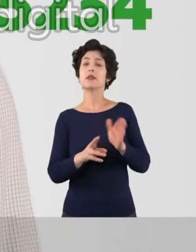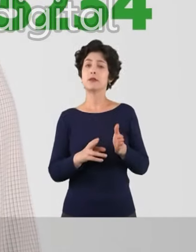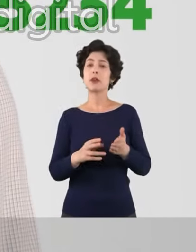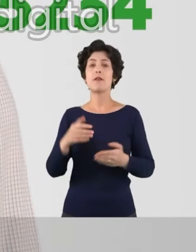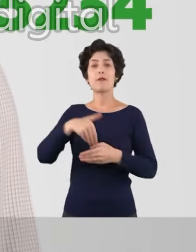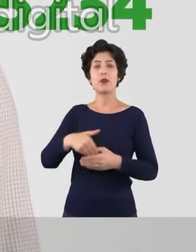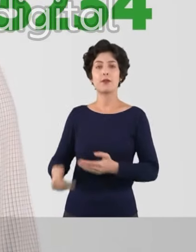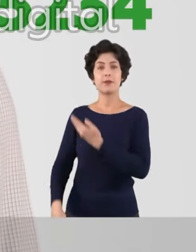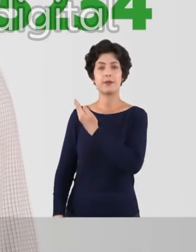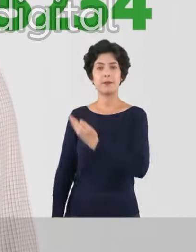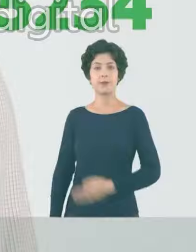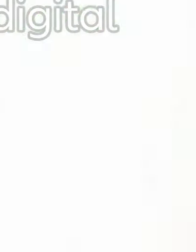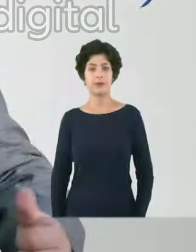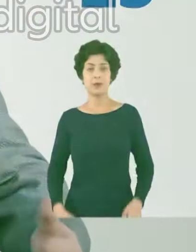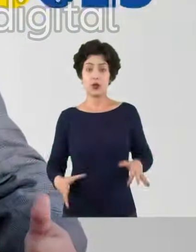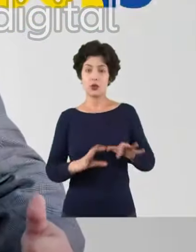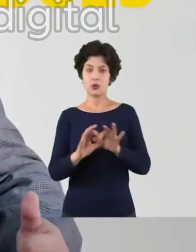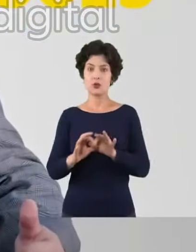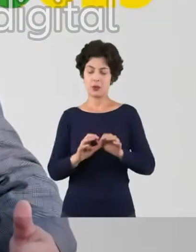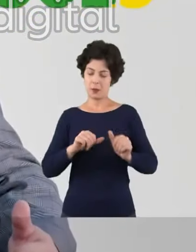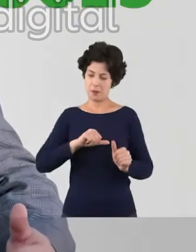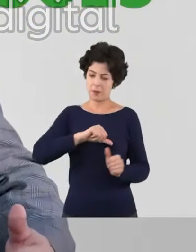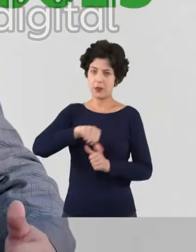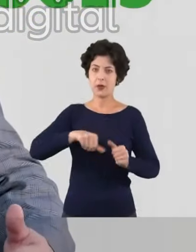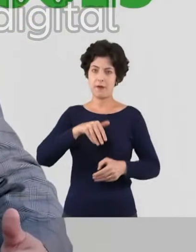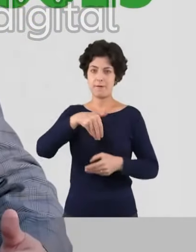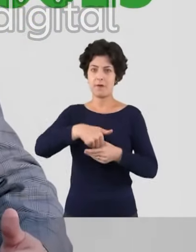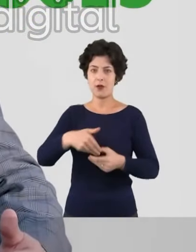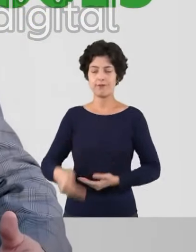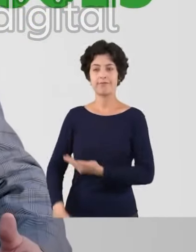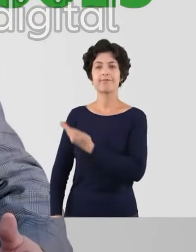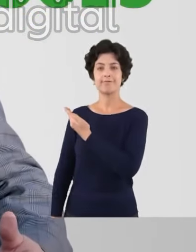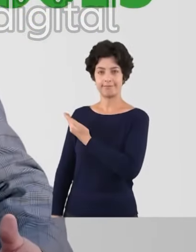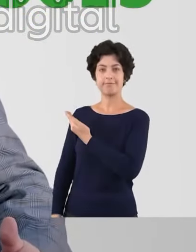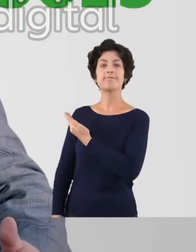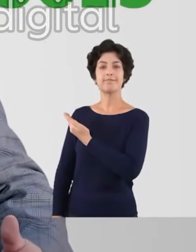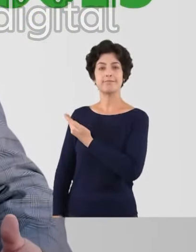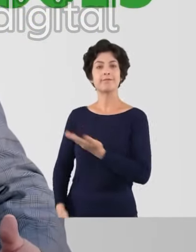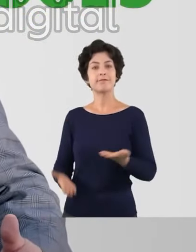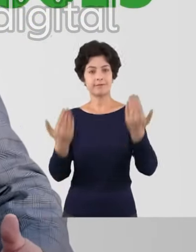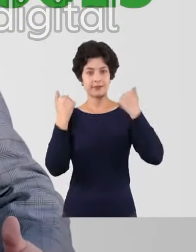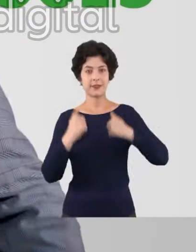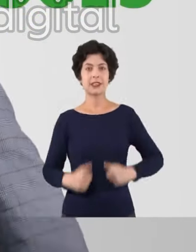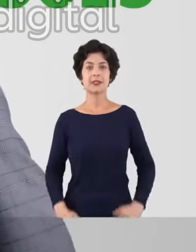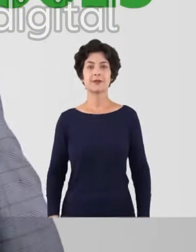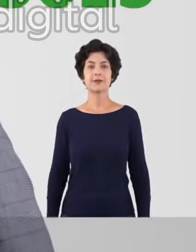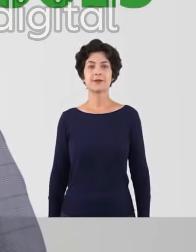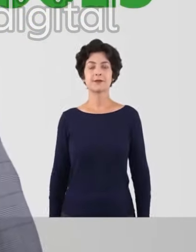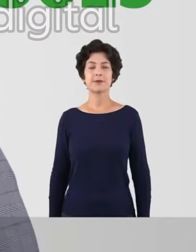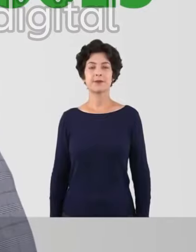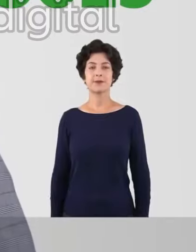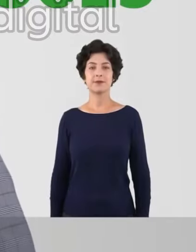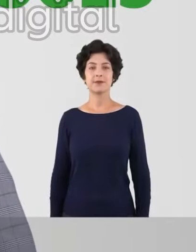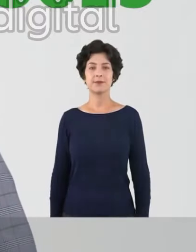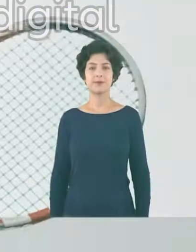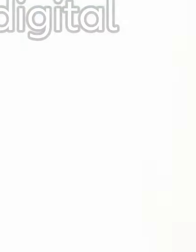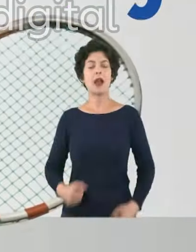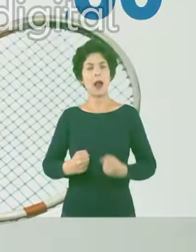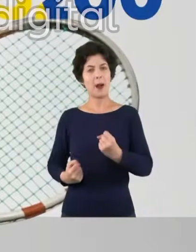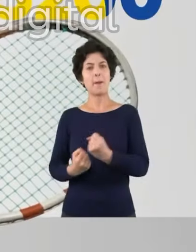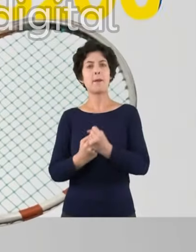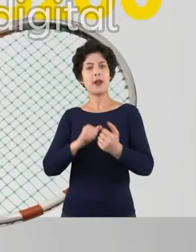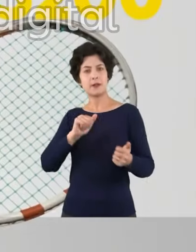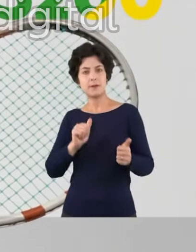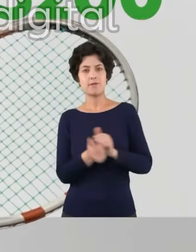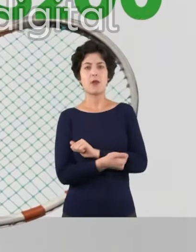Vote 25-234. Juntos podemos mudar. Vote Taqueda, 25-0-25. E... Vou